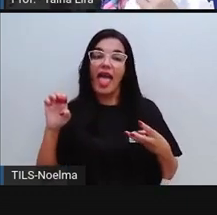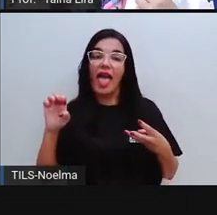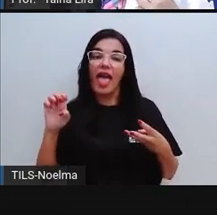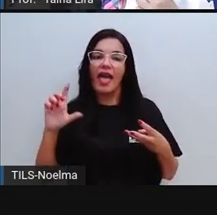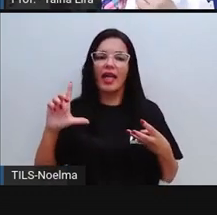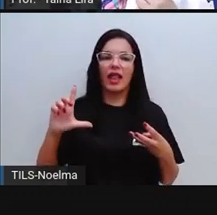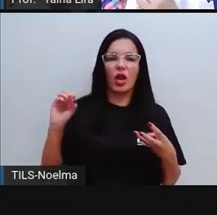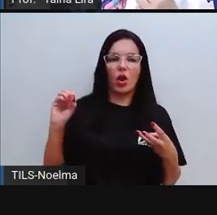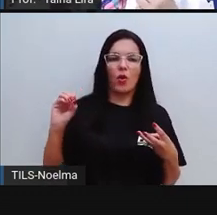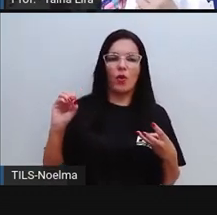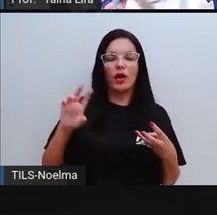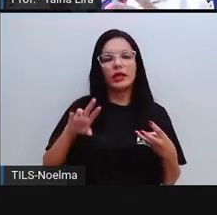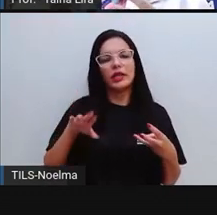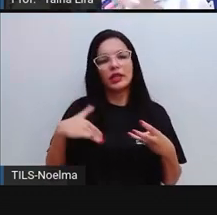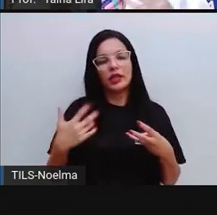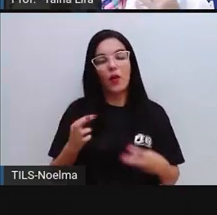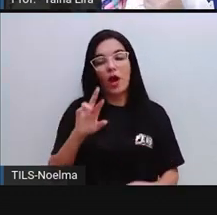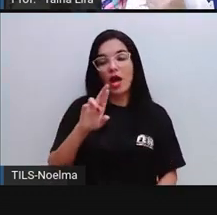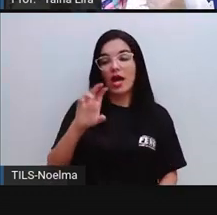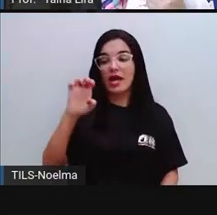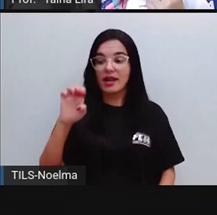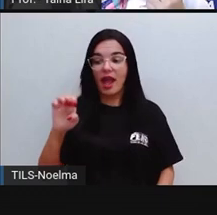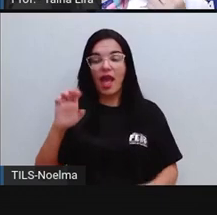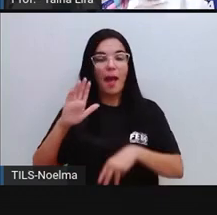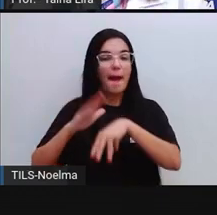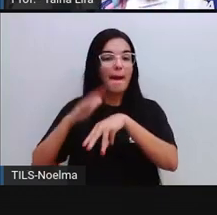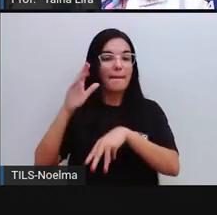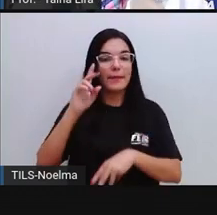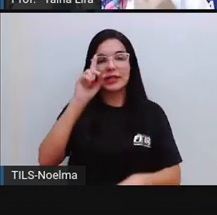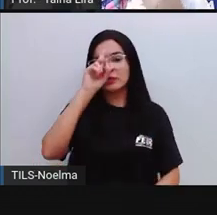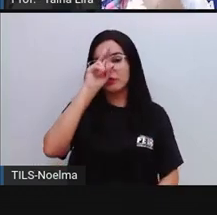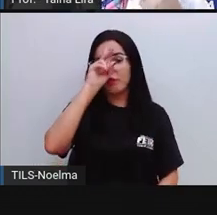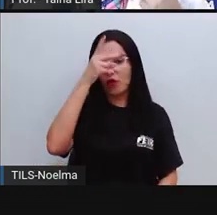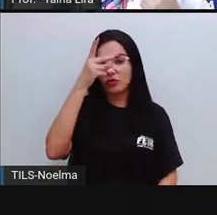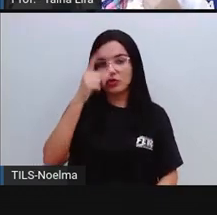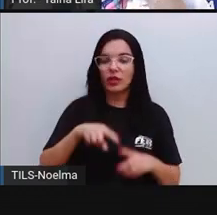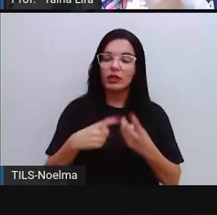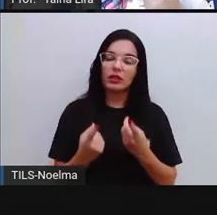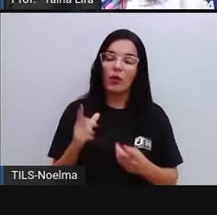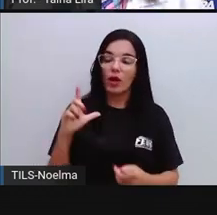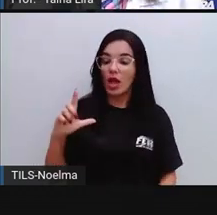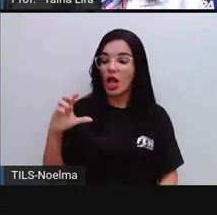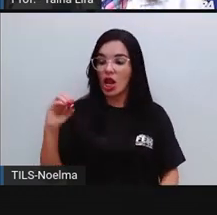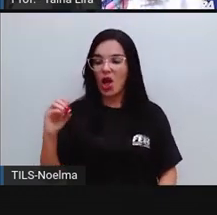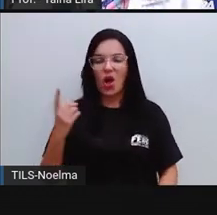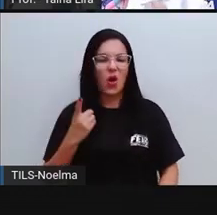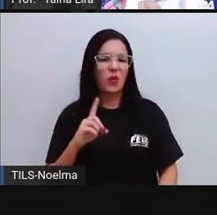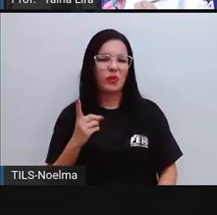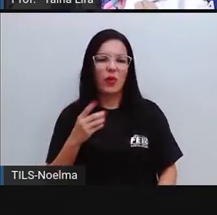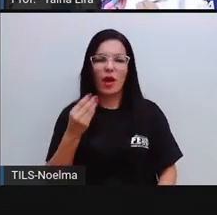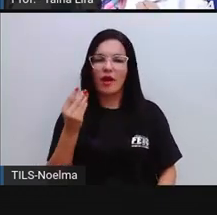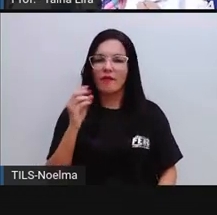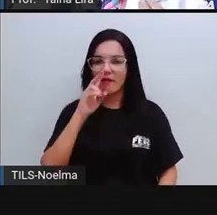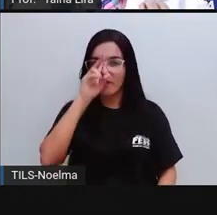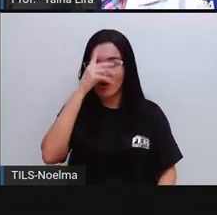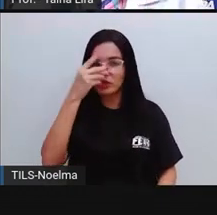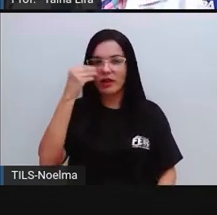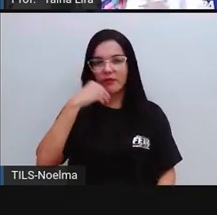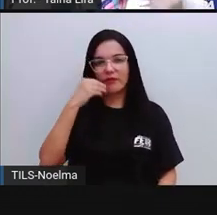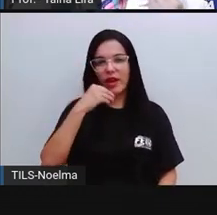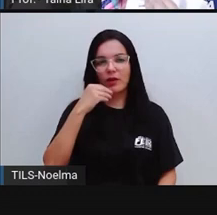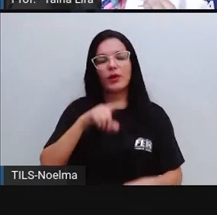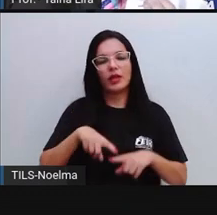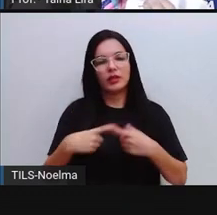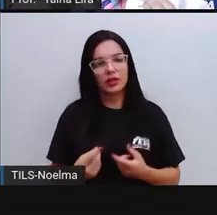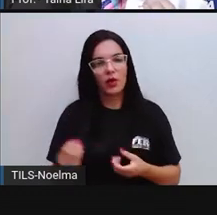Não foi a sílaba LÚ, né, como a gente pronuncia amarelo. Não foi essa sílaba LÚ. Por isso que eu não coloquei o U,